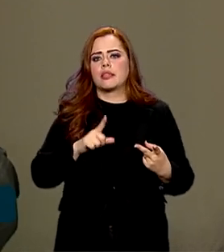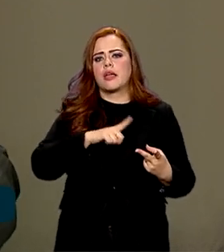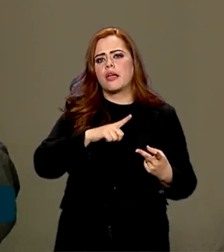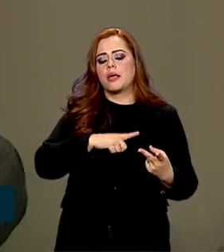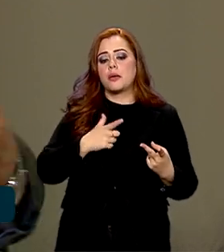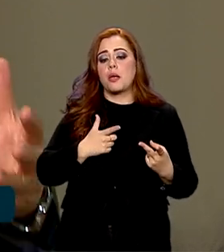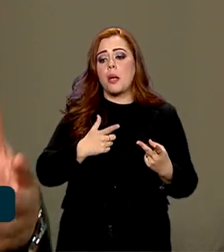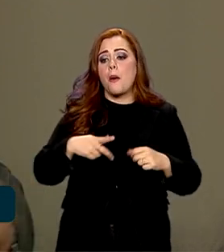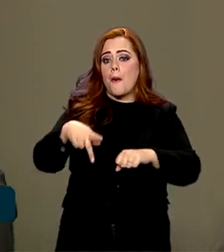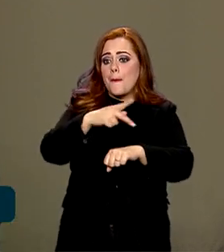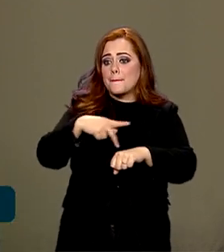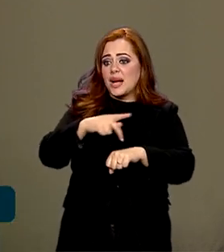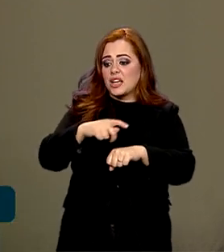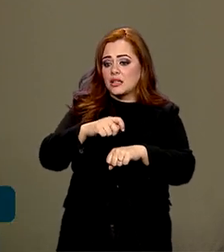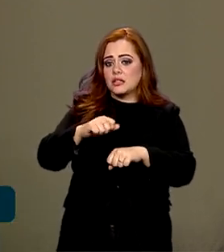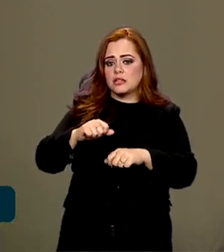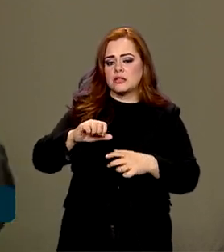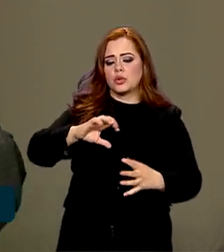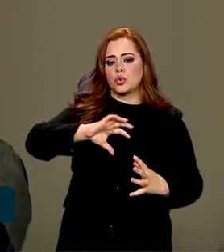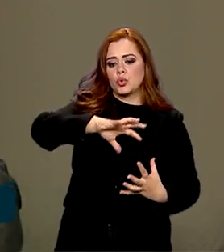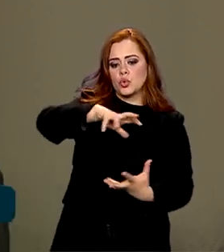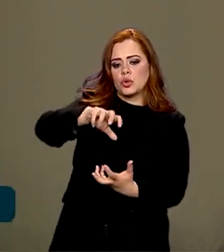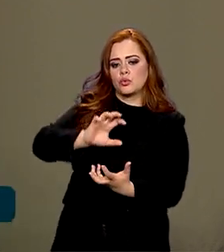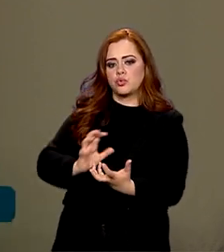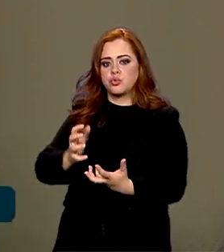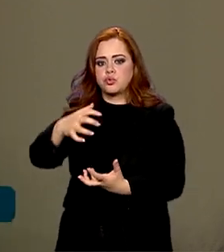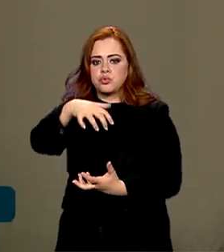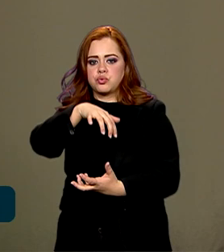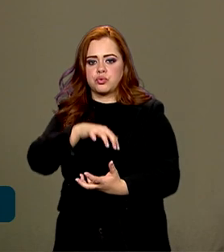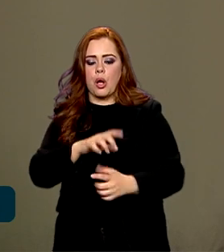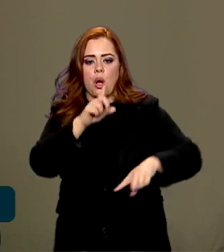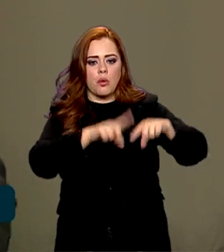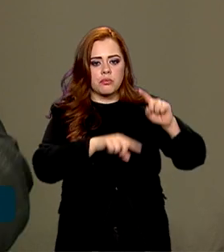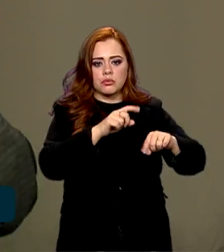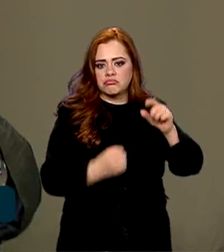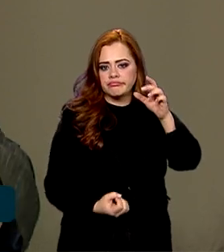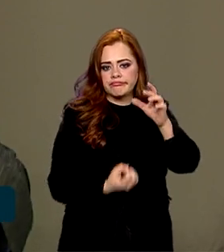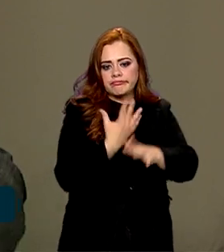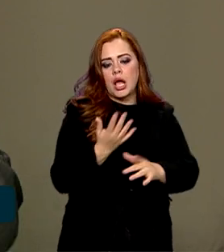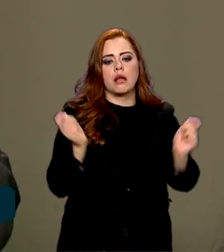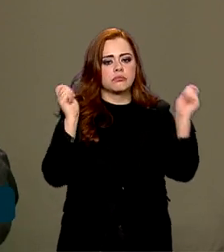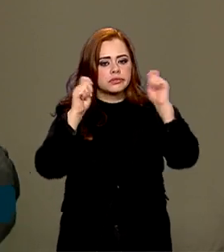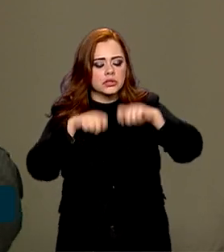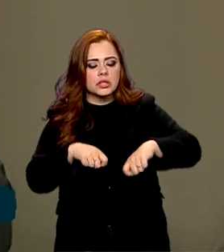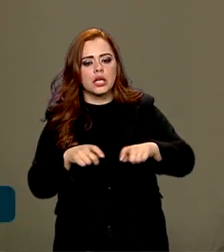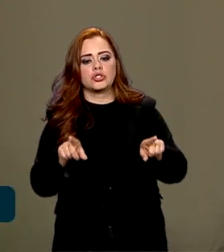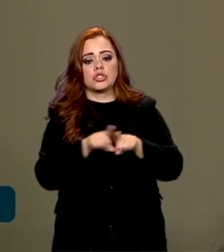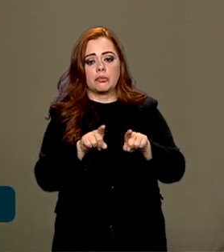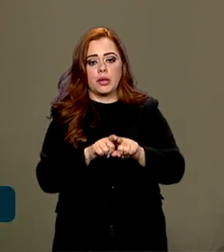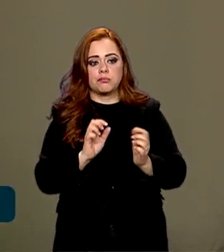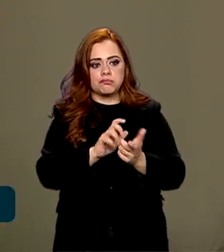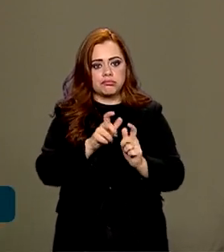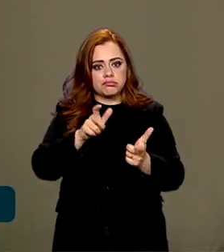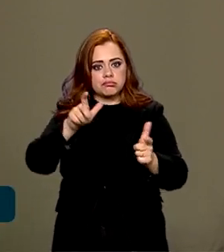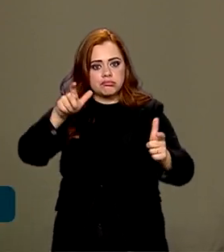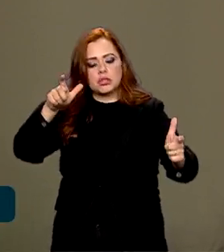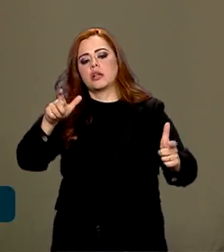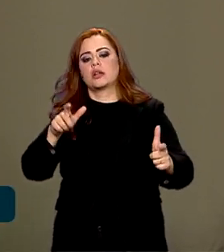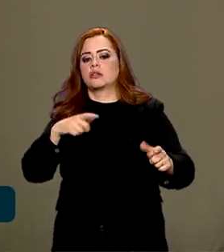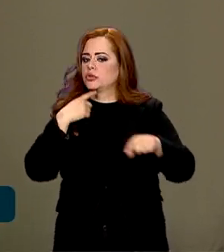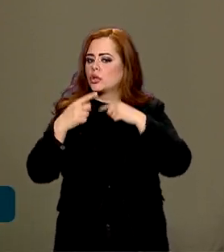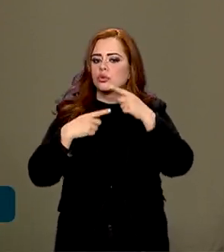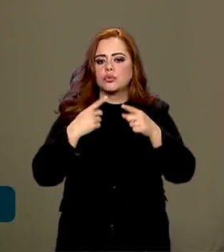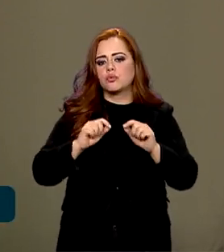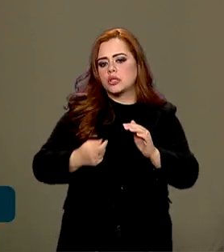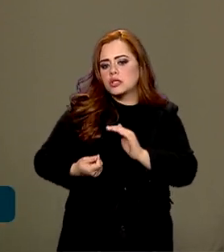país continental, com matéria-prima, você tem possibilidades aí enormes, e não tenha dúvida que